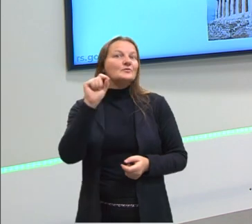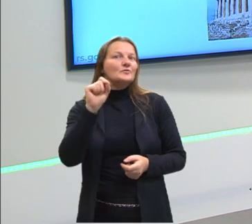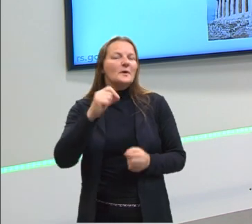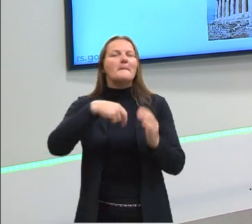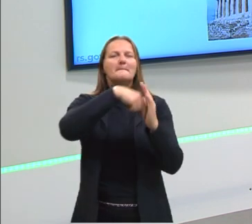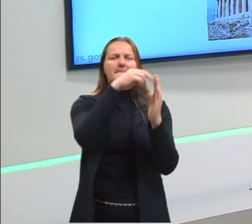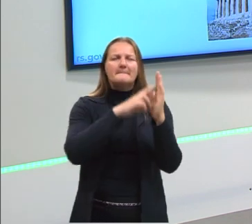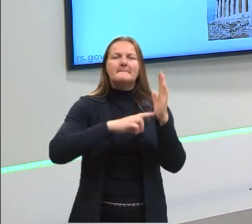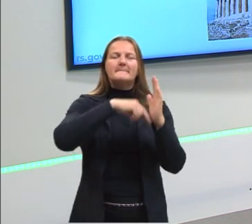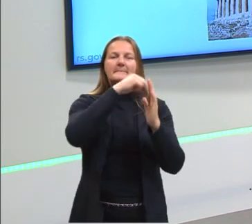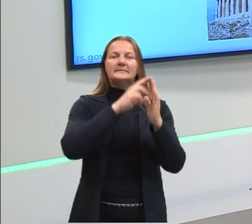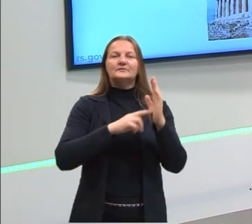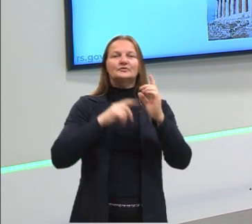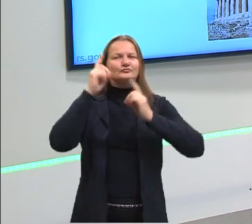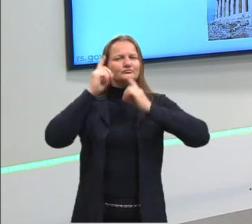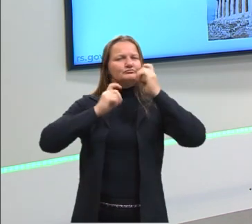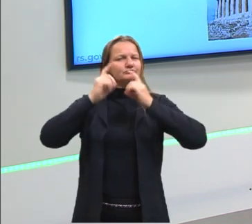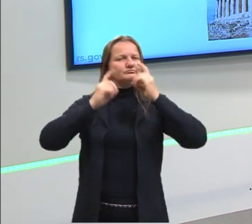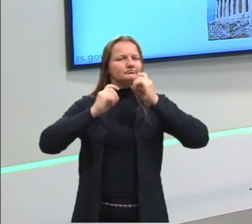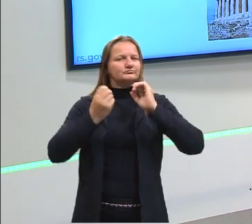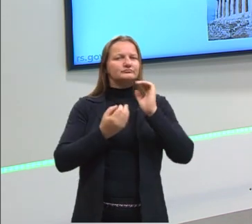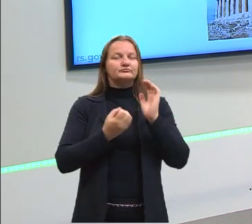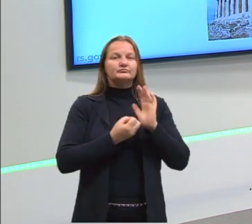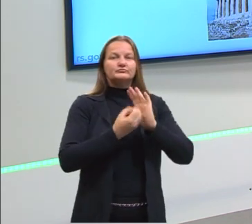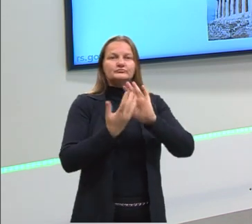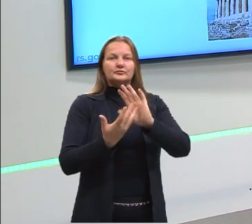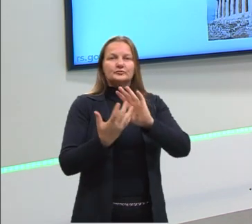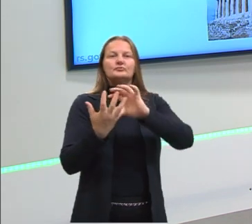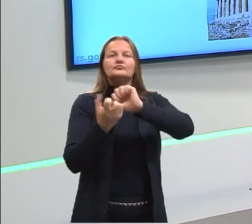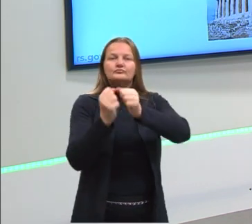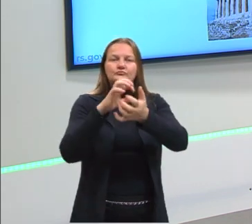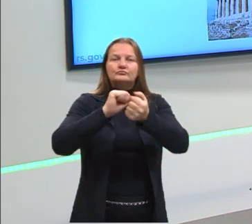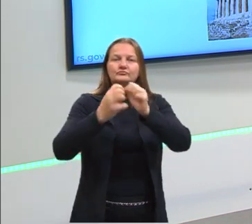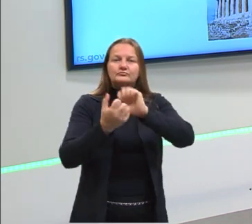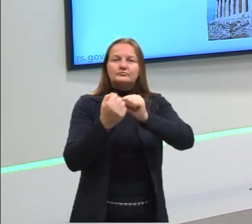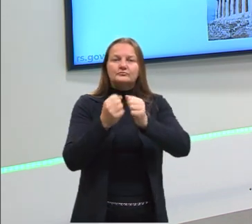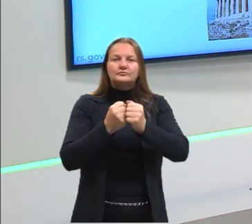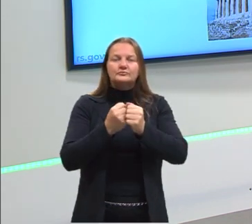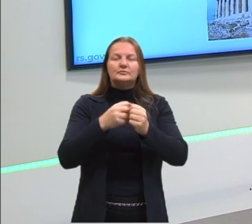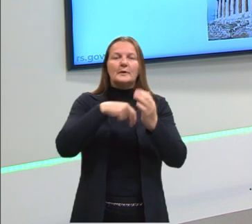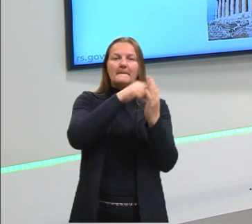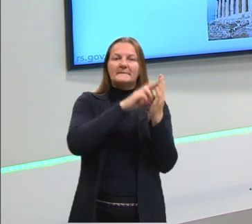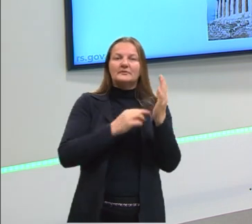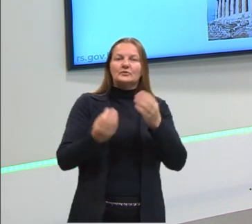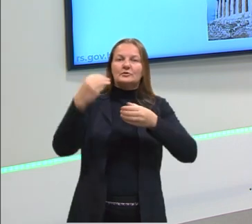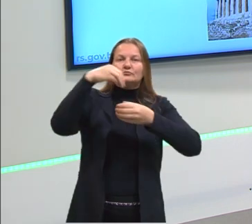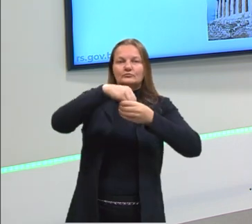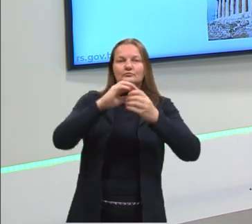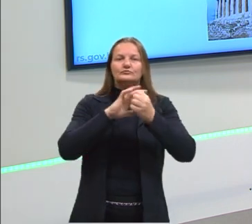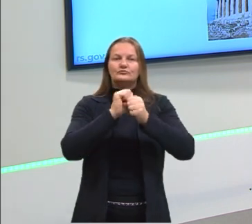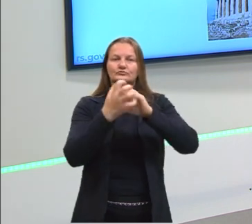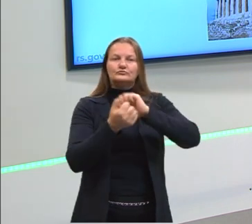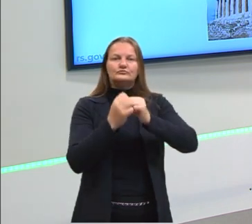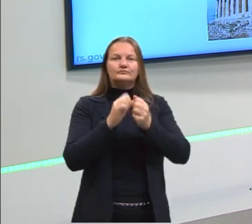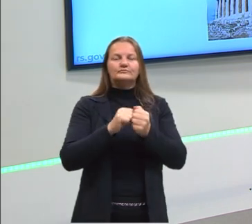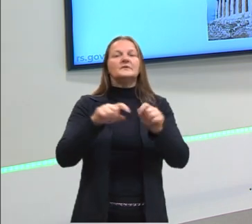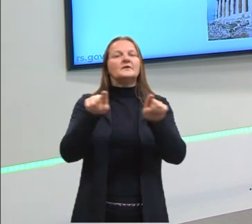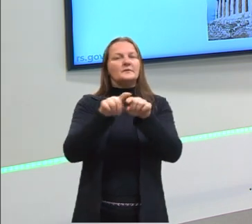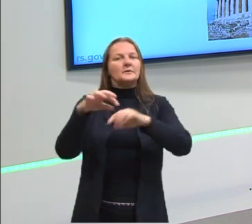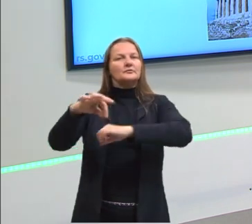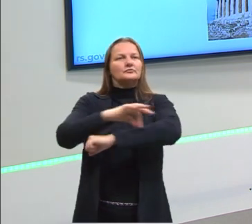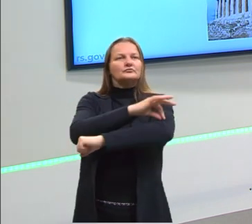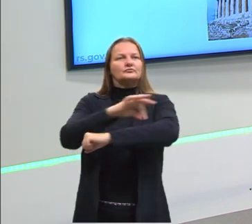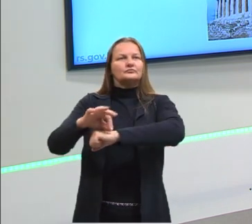pintura, ela se expressava muito na cerâmica. E eu trago aqui também nesse slide a arquitetura.